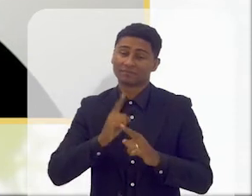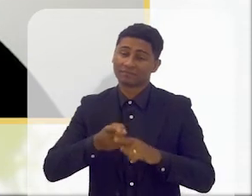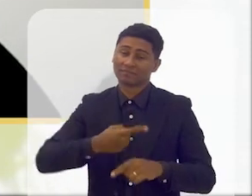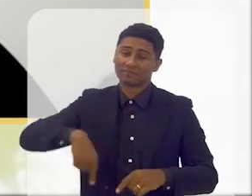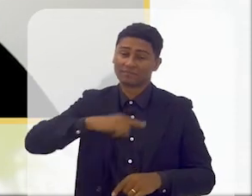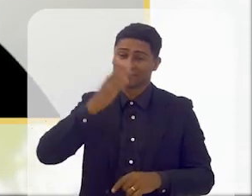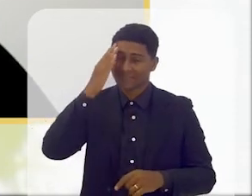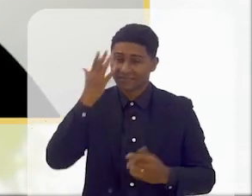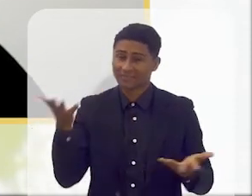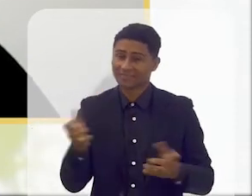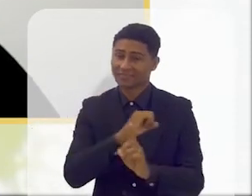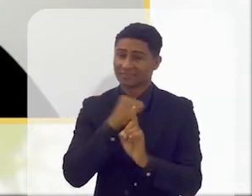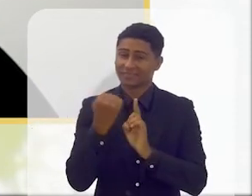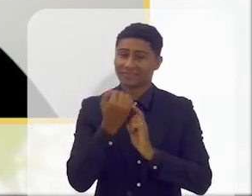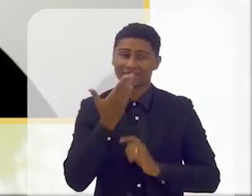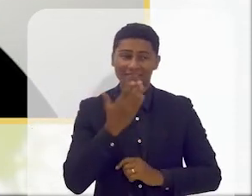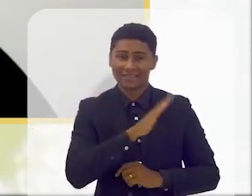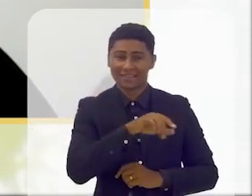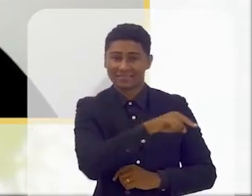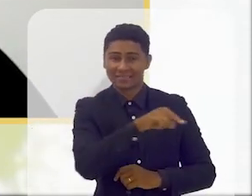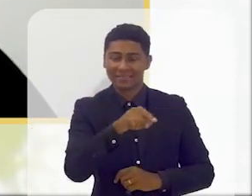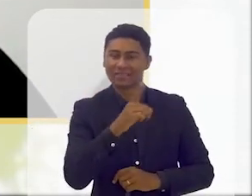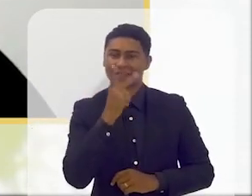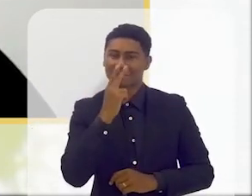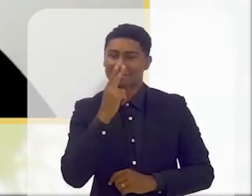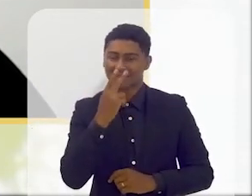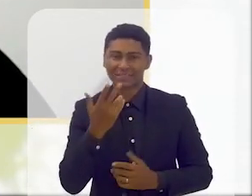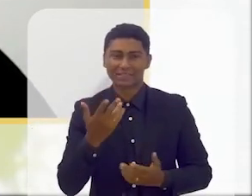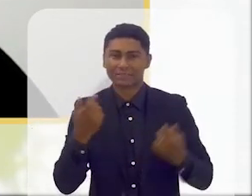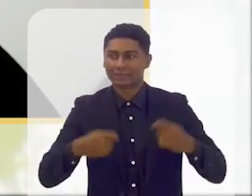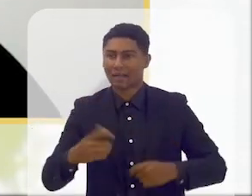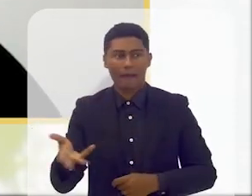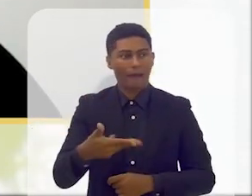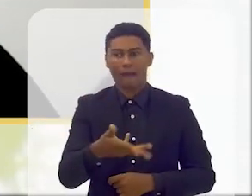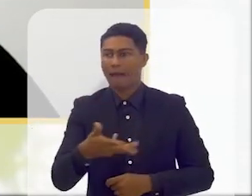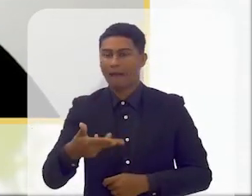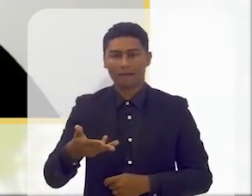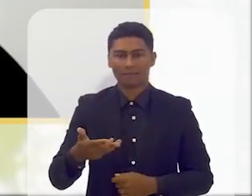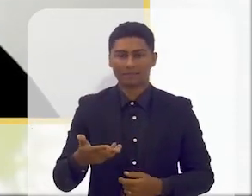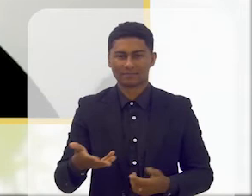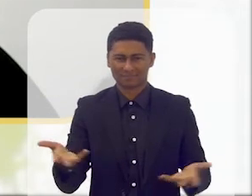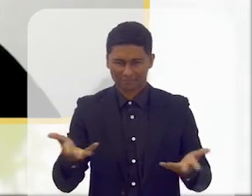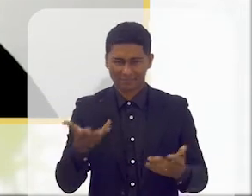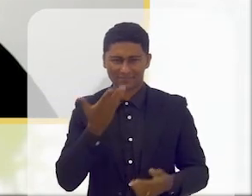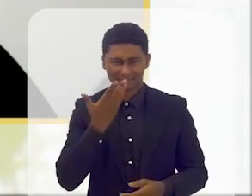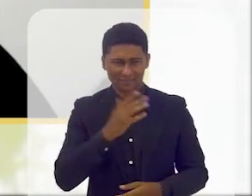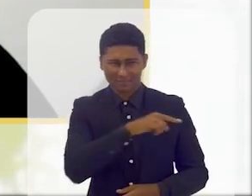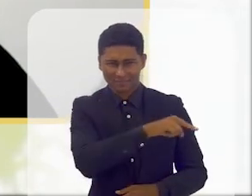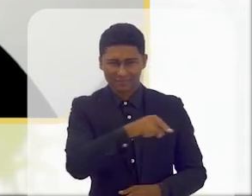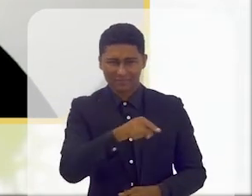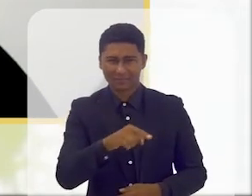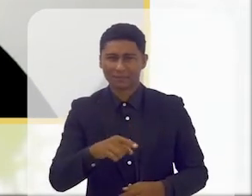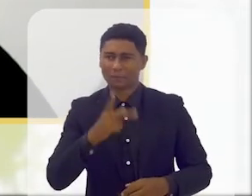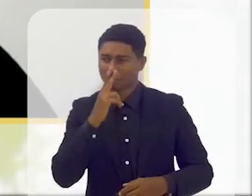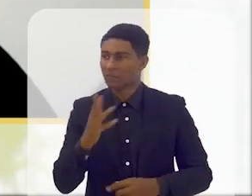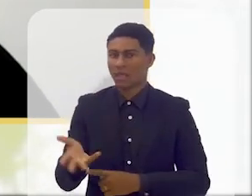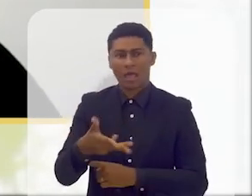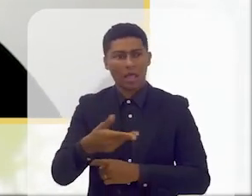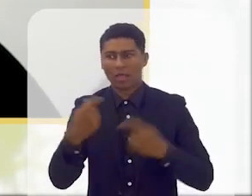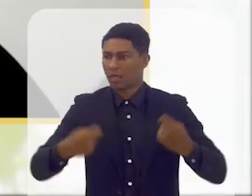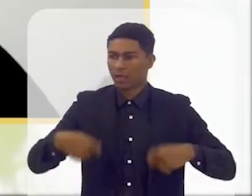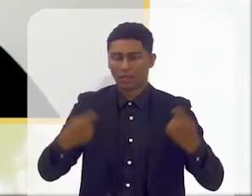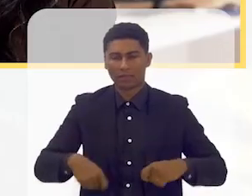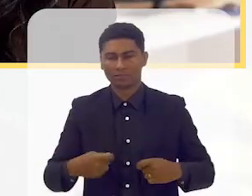crianças vivemos uma sociedade que é muito a correr tudo tem que ser imediato não é? e para as nossas crianças hoje em dia também tudo tem que ser imediato